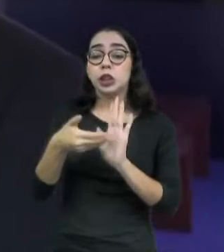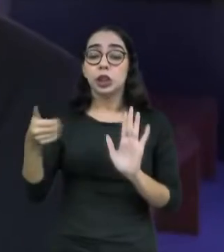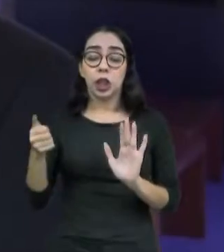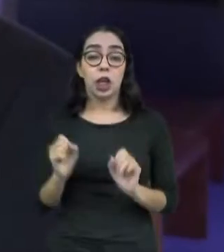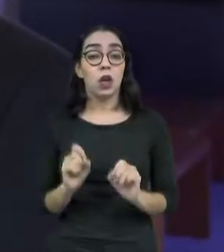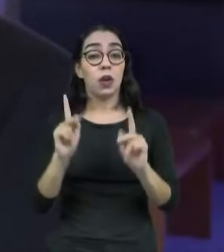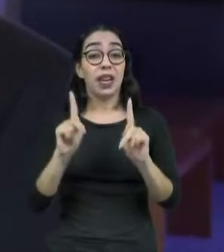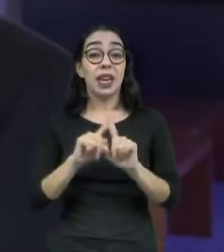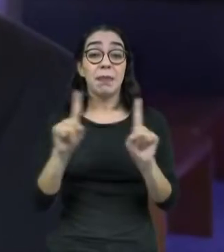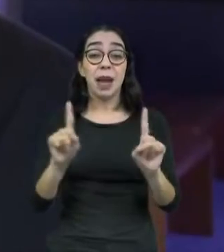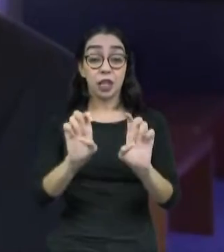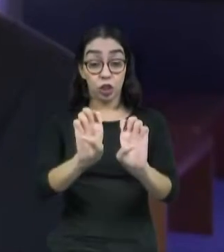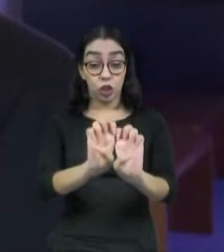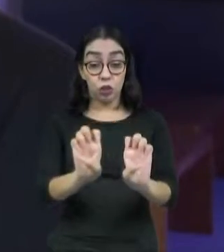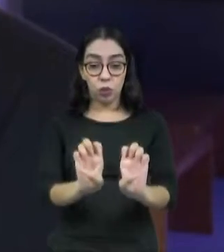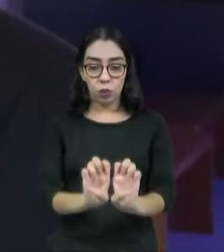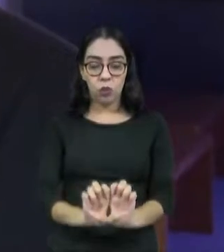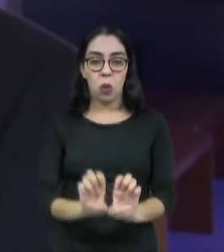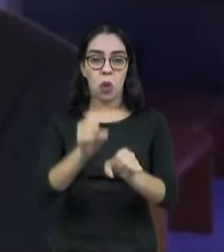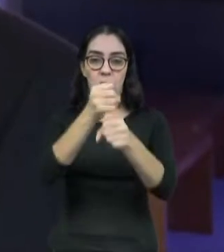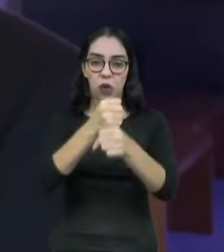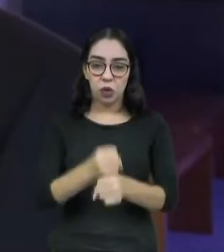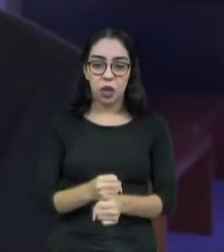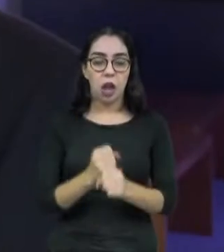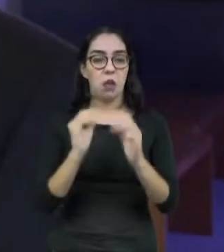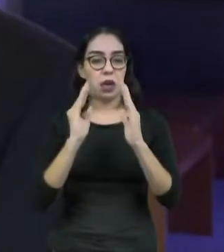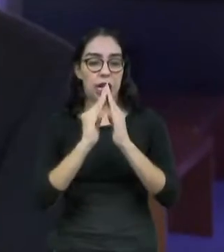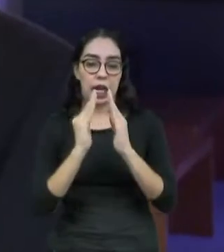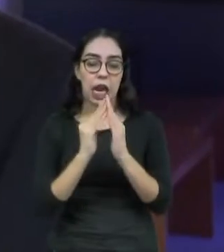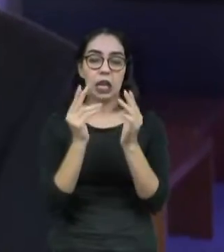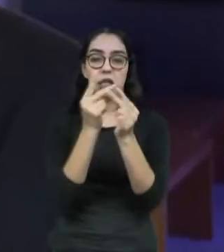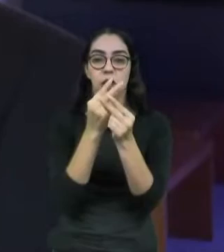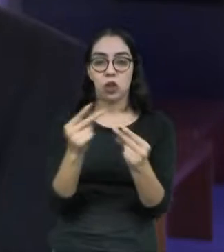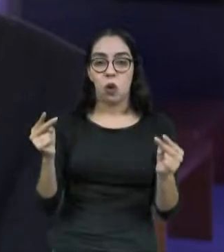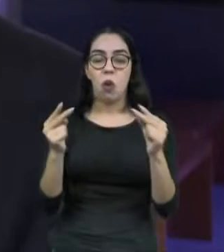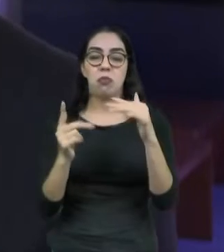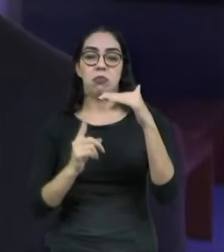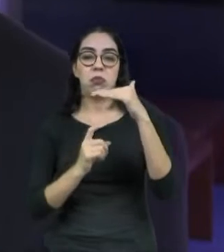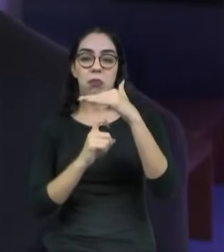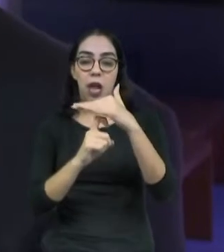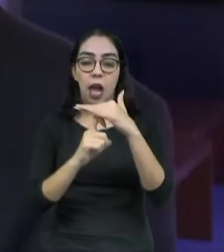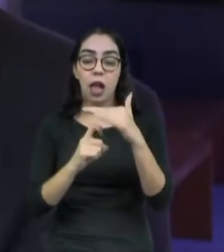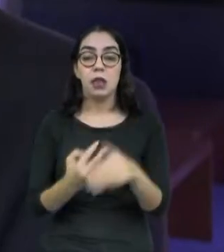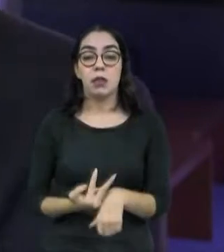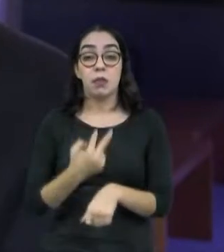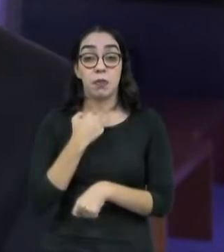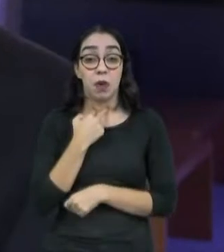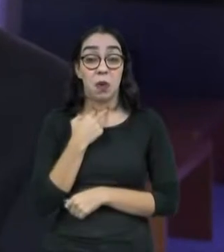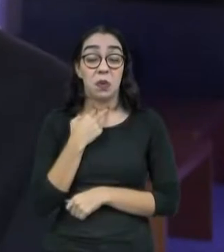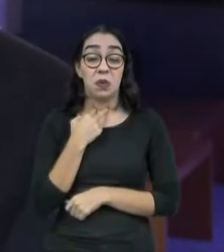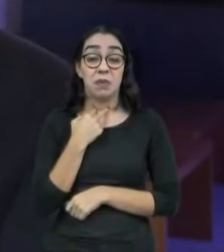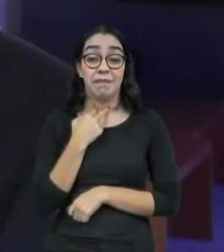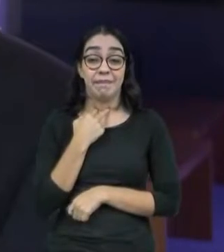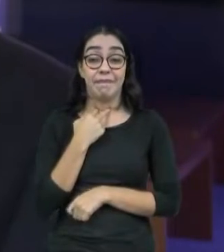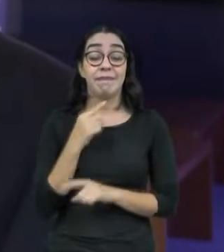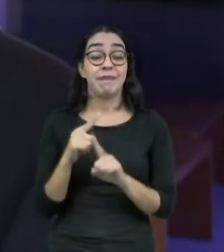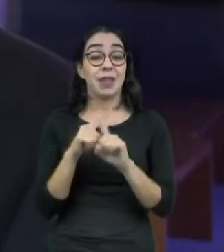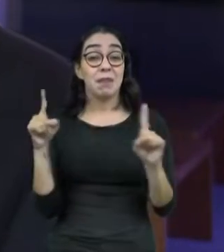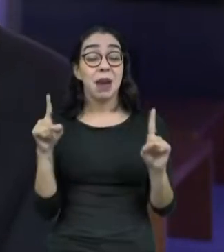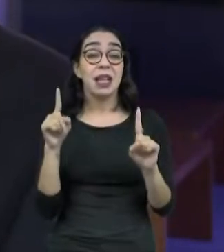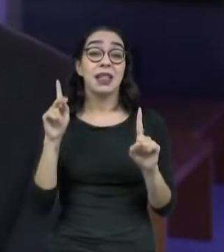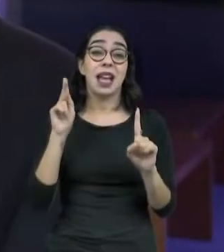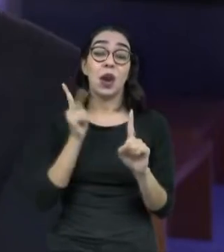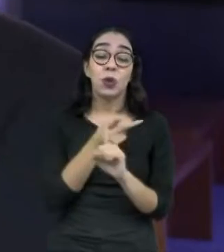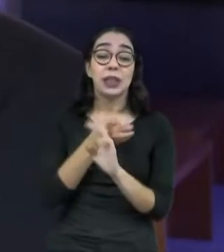essa legislação, a questão da barra de praia é anterior à legislação que nós estamos vivenciando